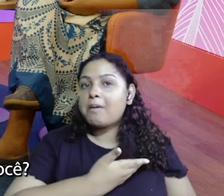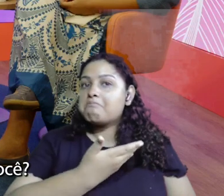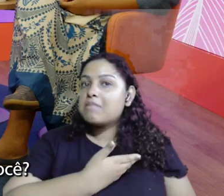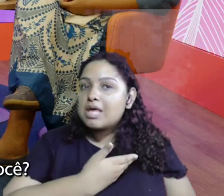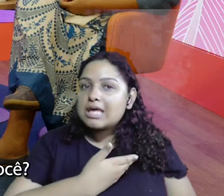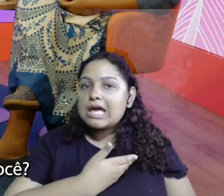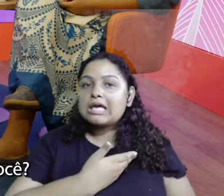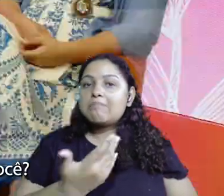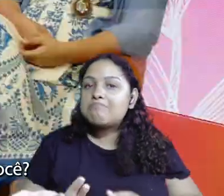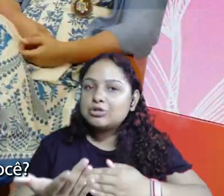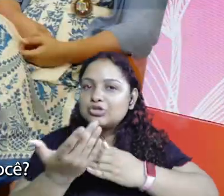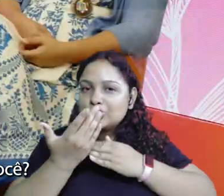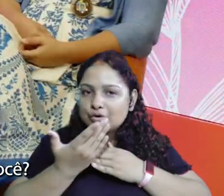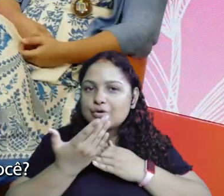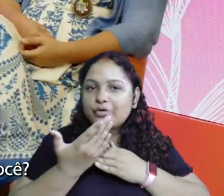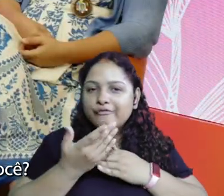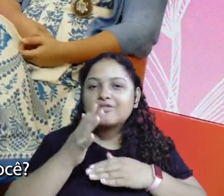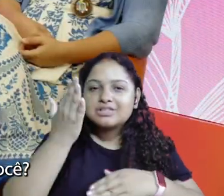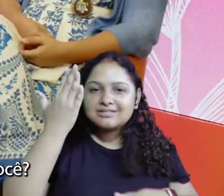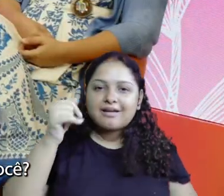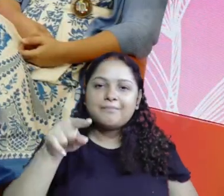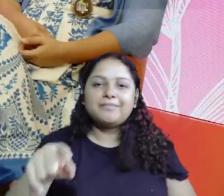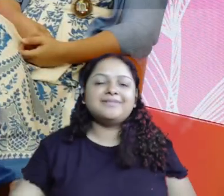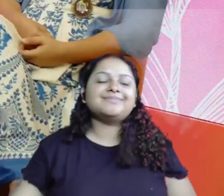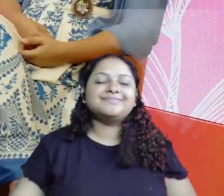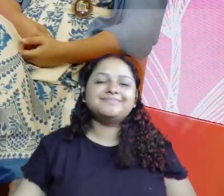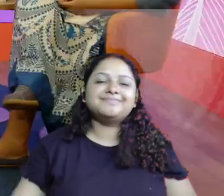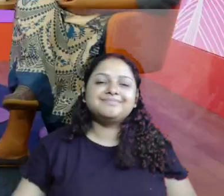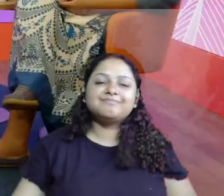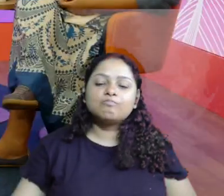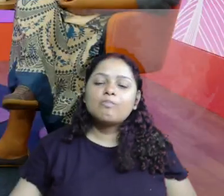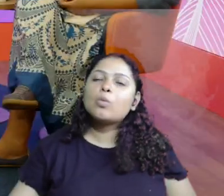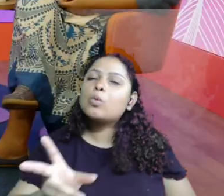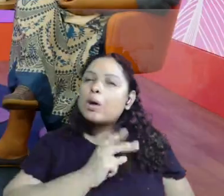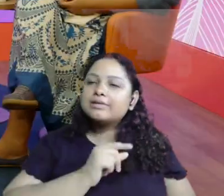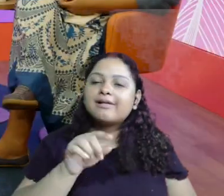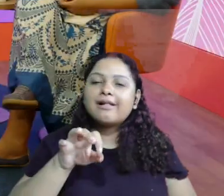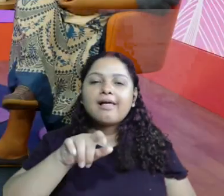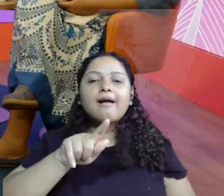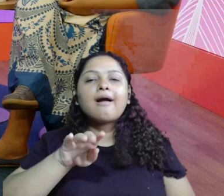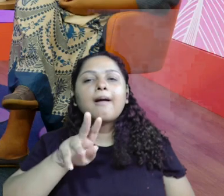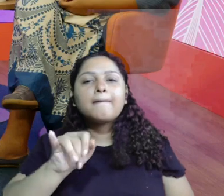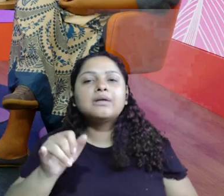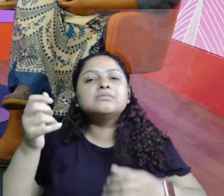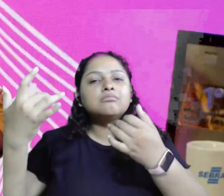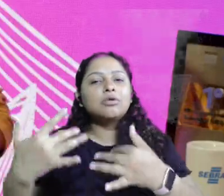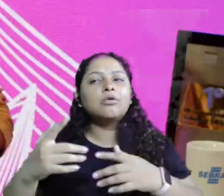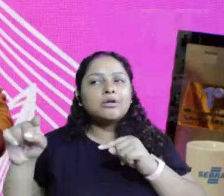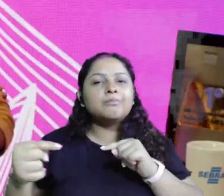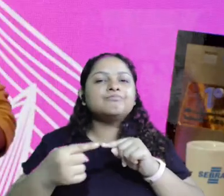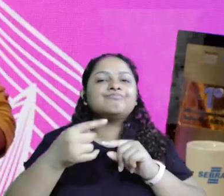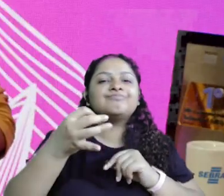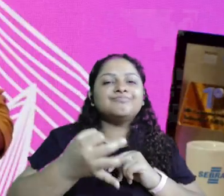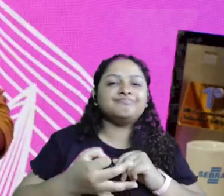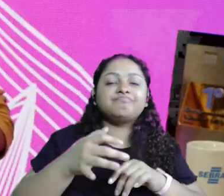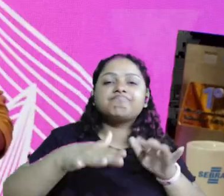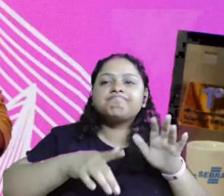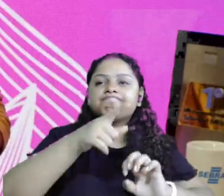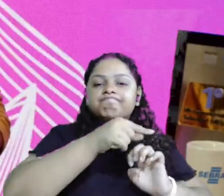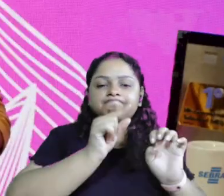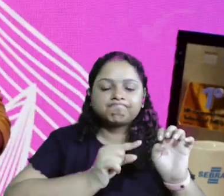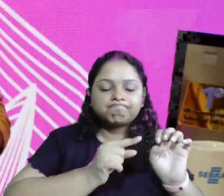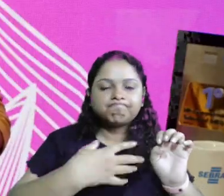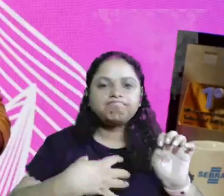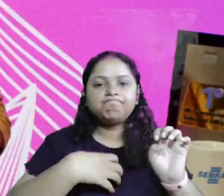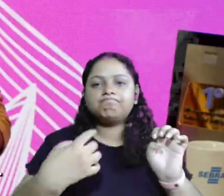você, minha amiga, sabe que é você. Você falou uma coisa que pega um gancho que a Gabi trouxe. Empreender